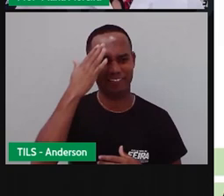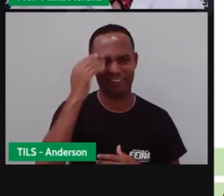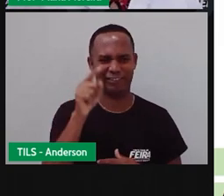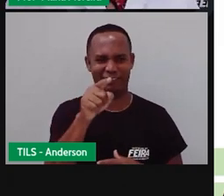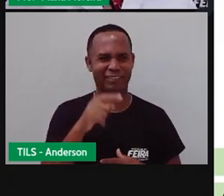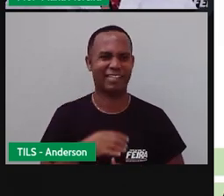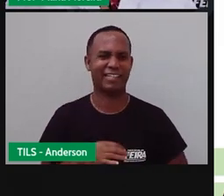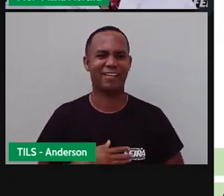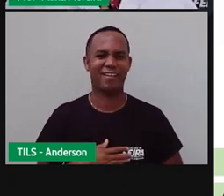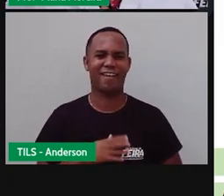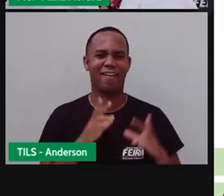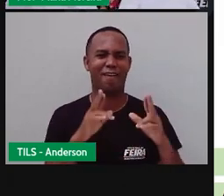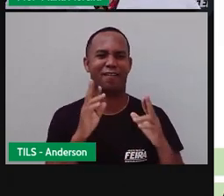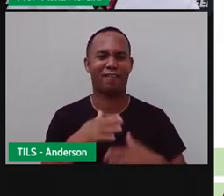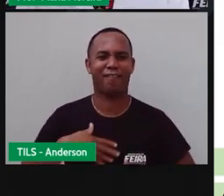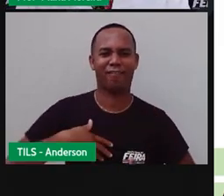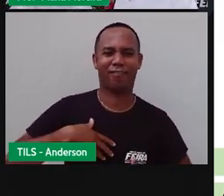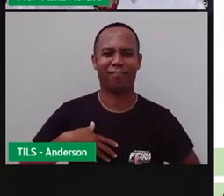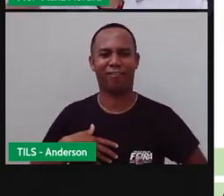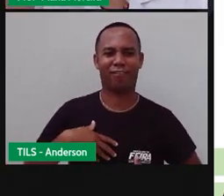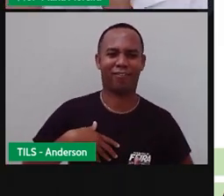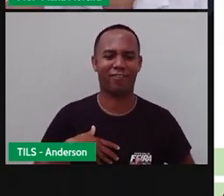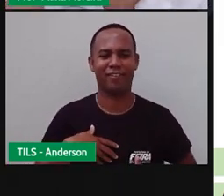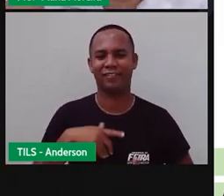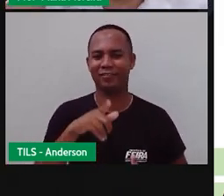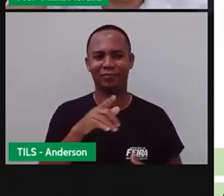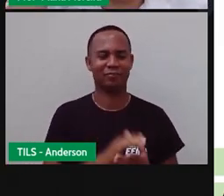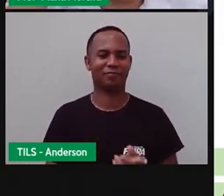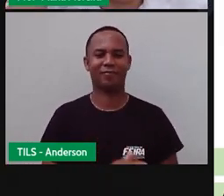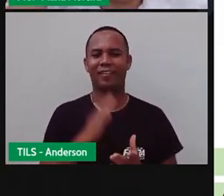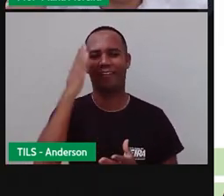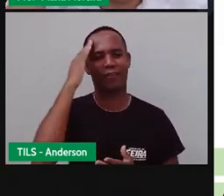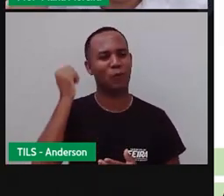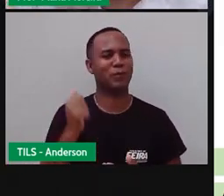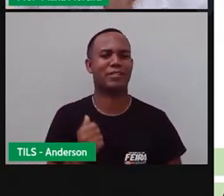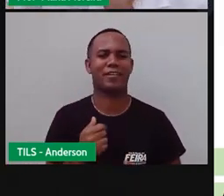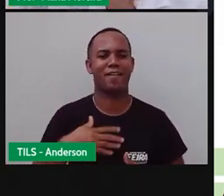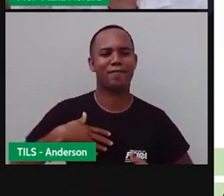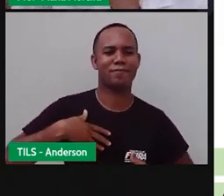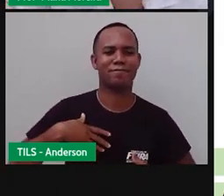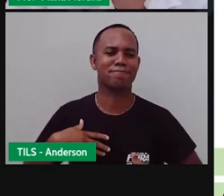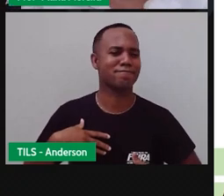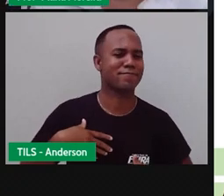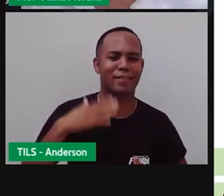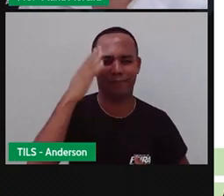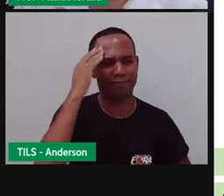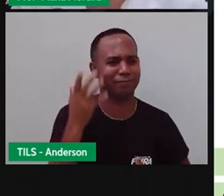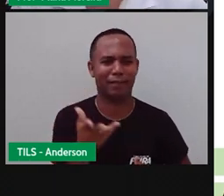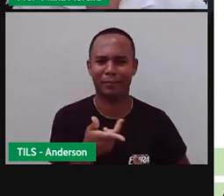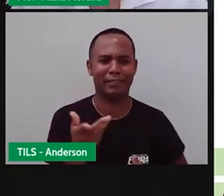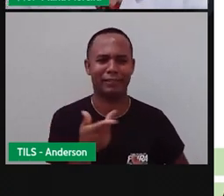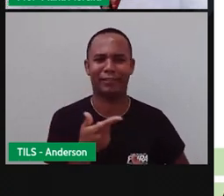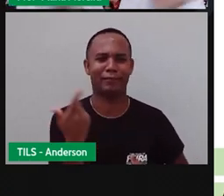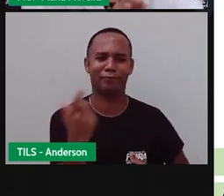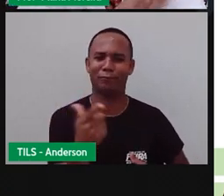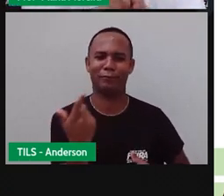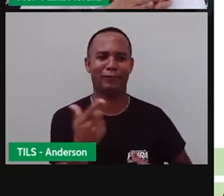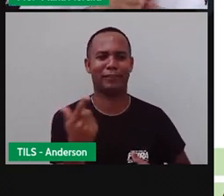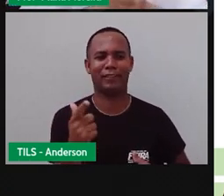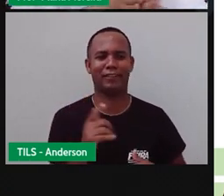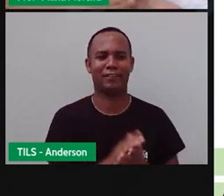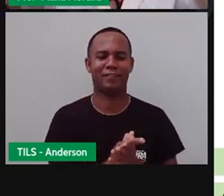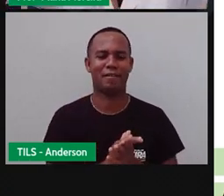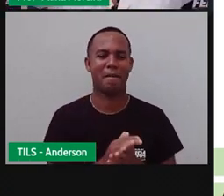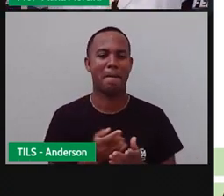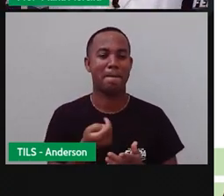Eu não sou nada, gente, não precisa ver, vou te botar pra dançar. Gente, Anderson não sabe dançar forró, mas vamos aprender a dançar forró aqui, porque está